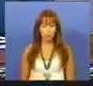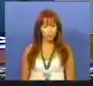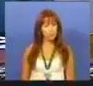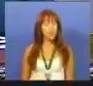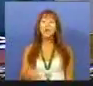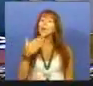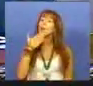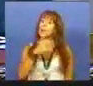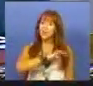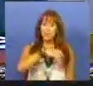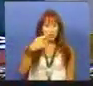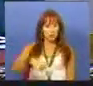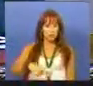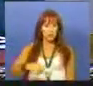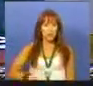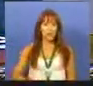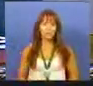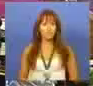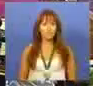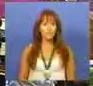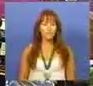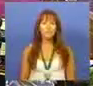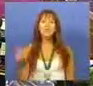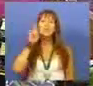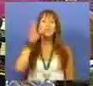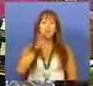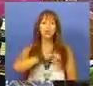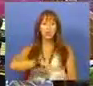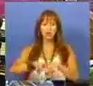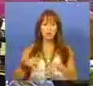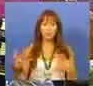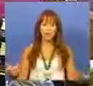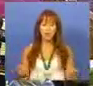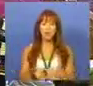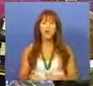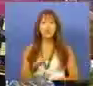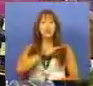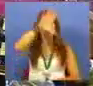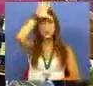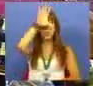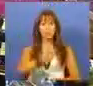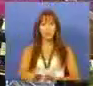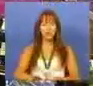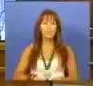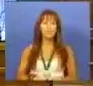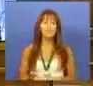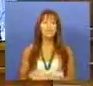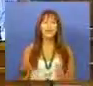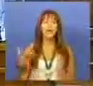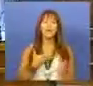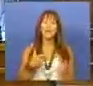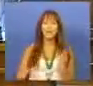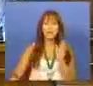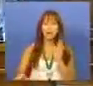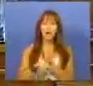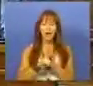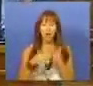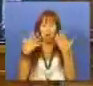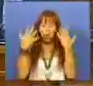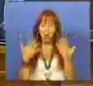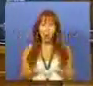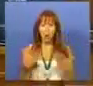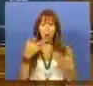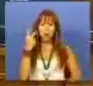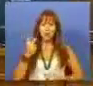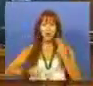Obrigada Sr. Presidente, Sras. e Srs. Deputados, Sr. Ministro, o Decreto de Lei que hoje